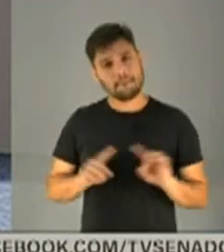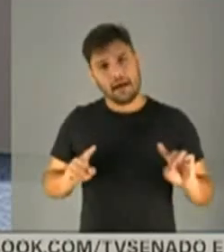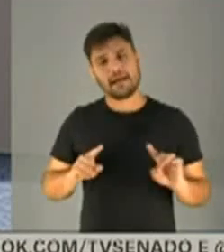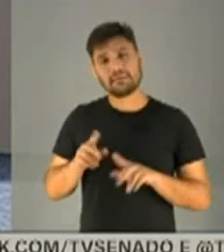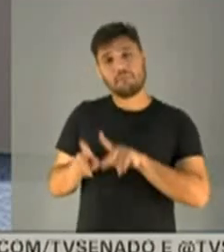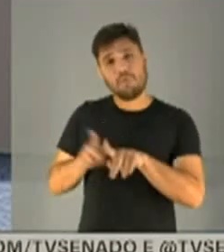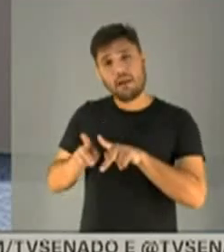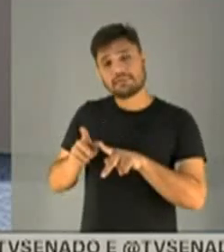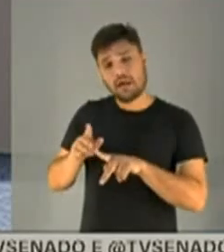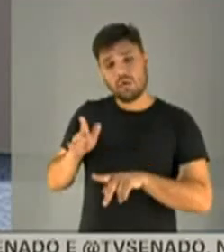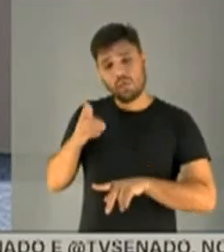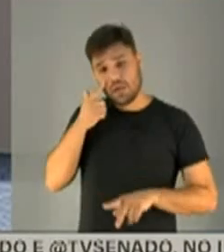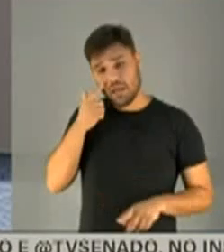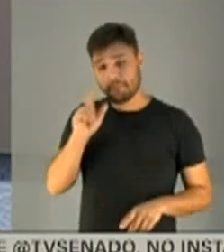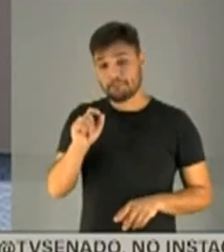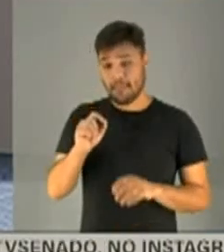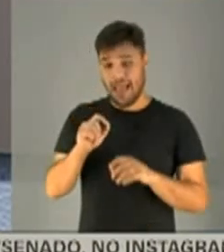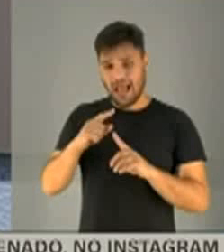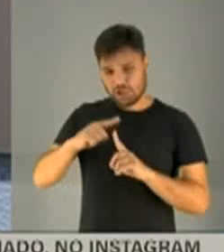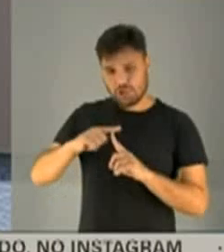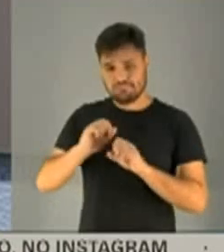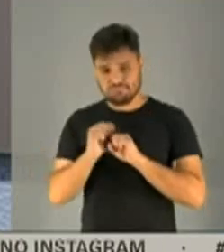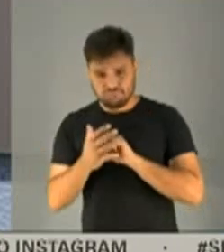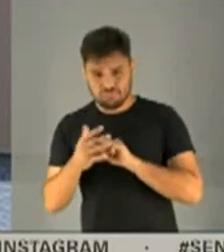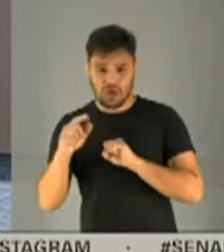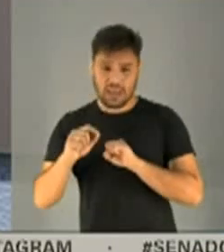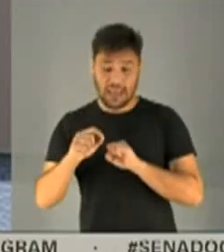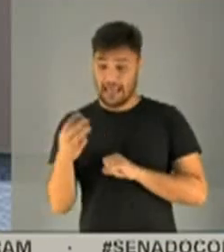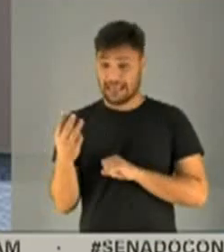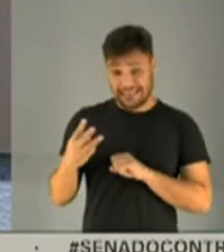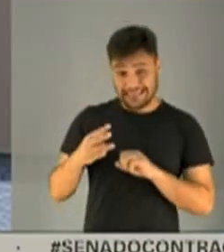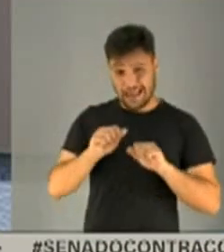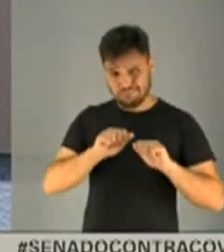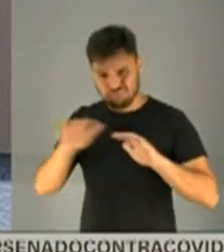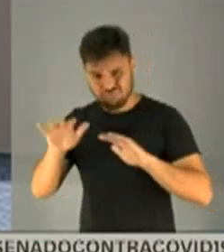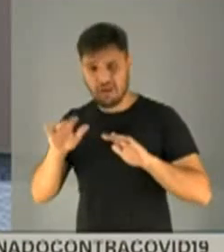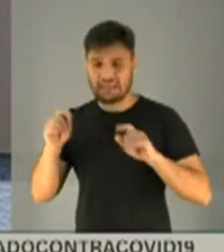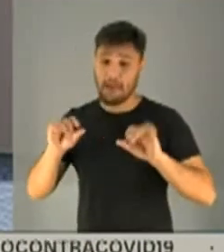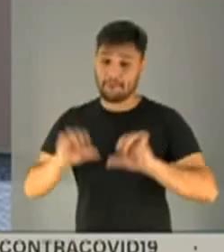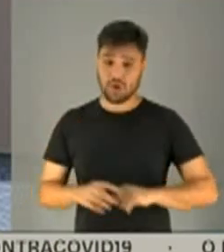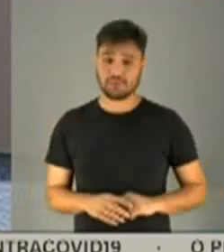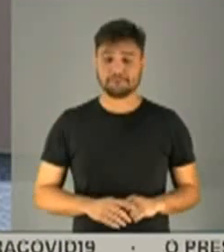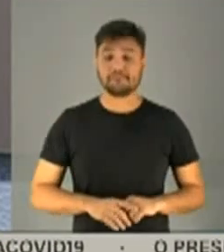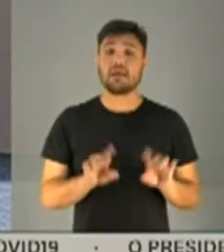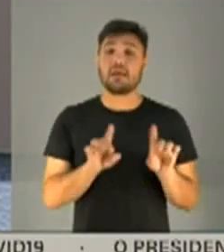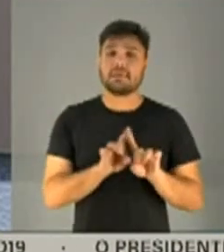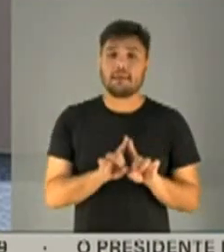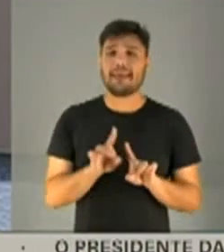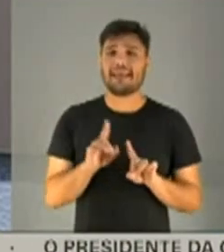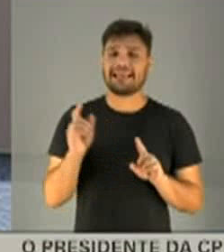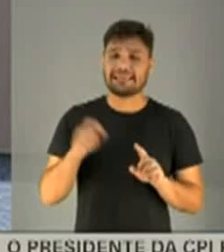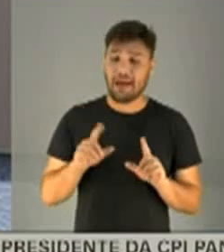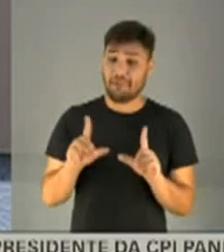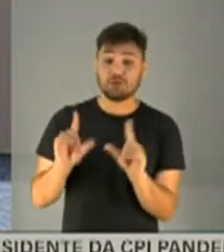a população que nos assiste entender, as variantes fazem com que a terceira onda possa ser muito pior. Por outro lado, tem um fator que pode atenuar